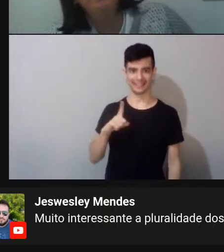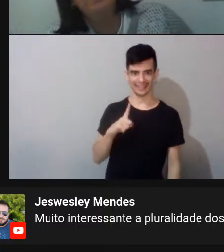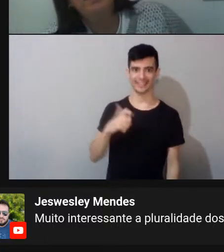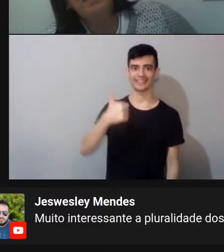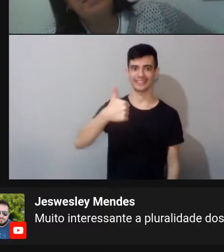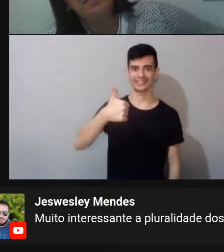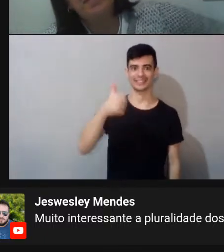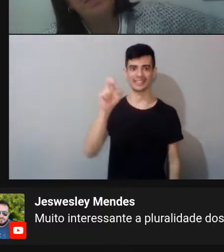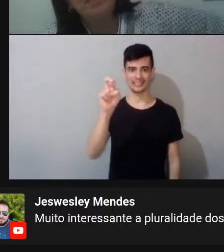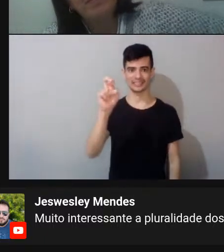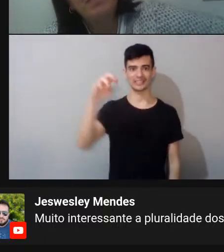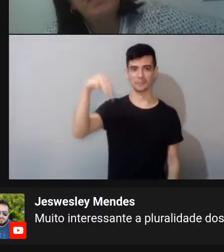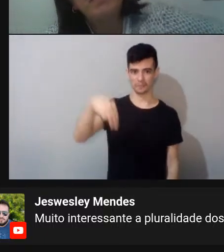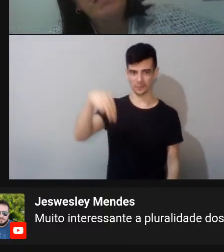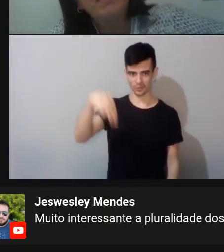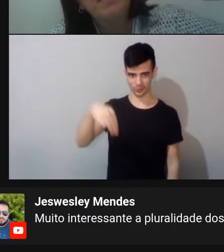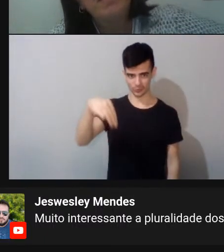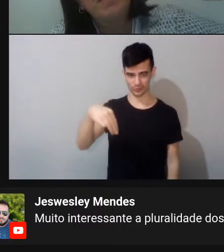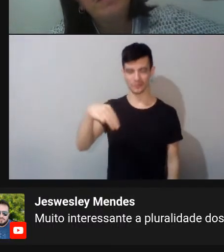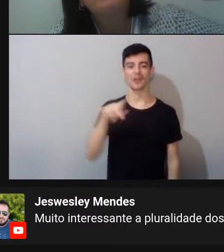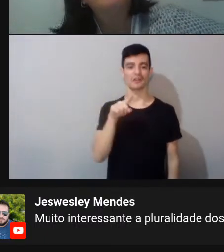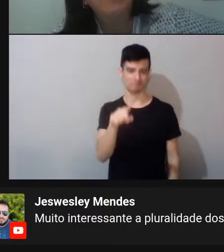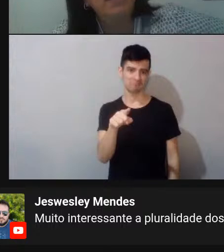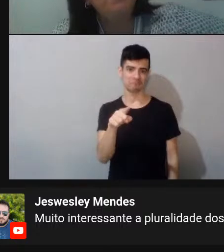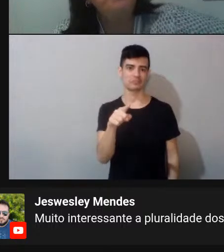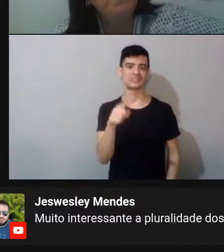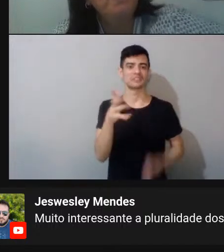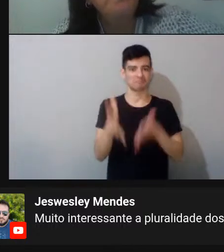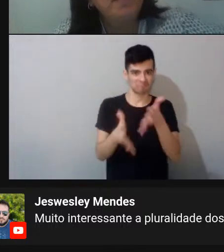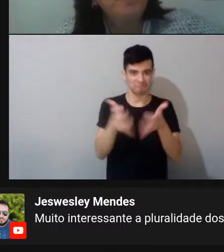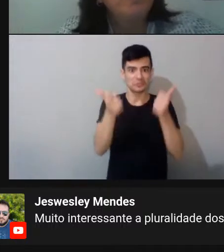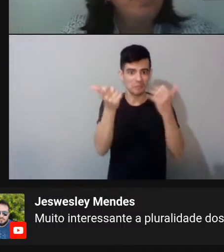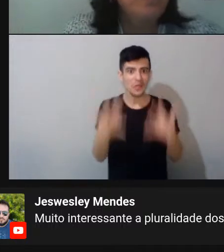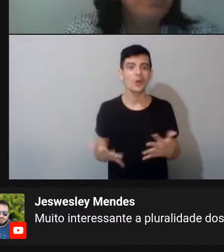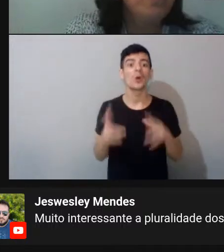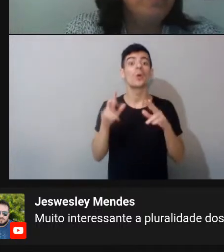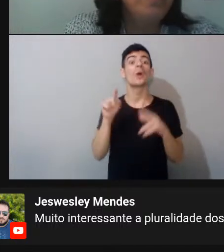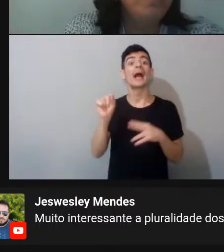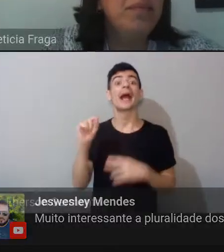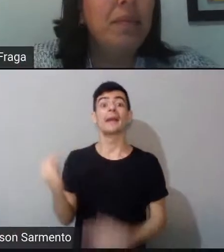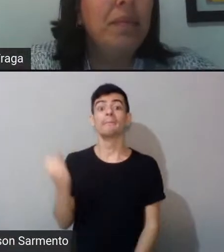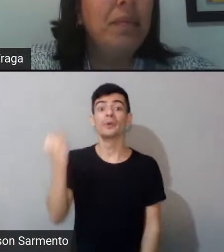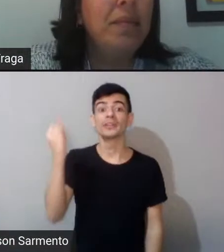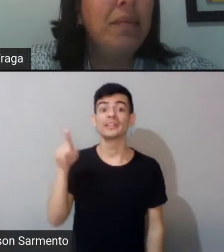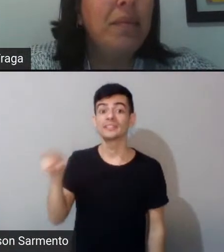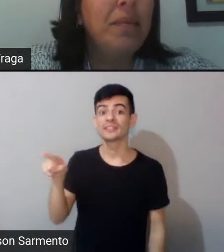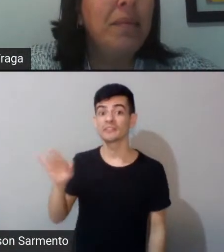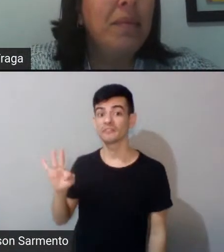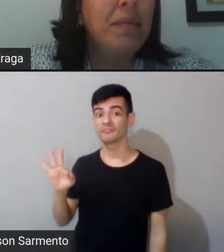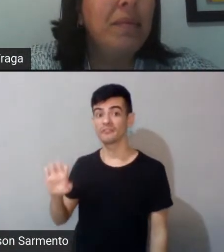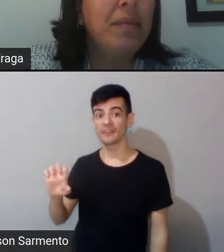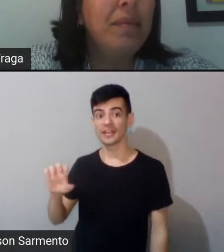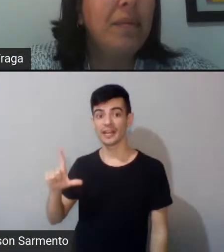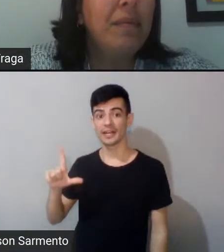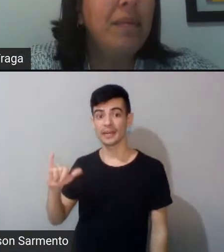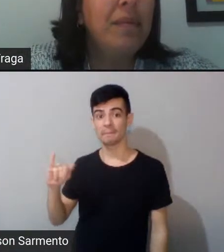dá importância também de o Filipe apresentar, como estava previsto no roteiro, né? A pesquisa